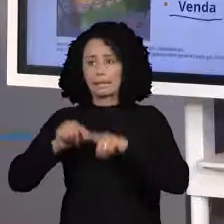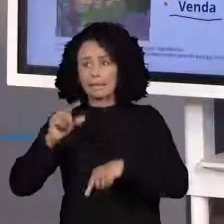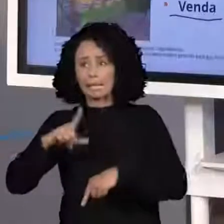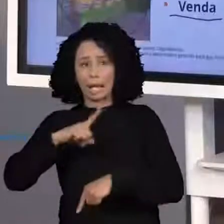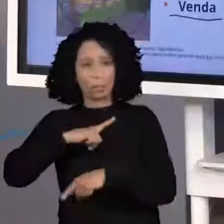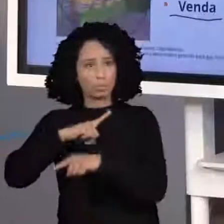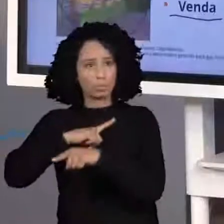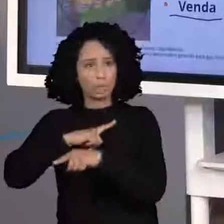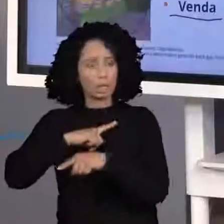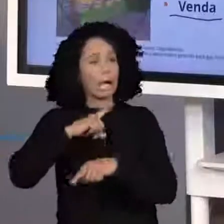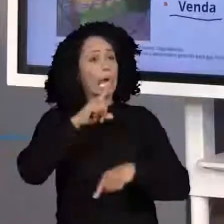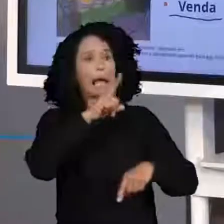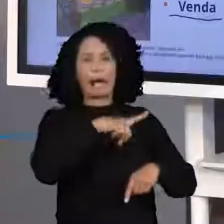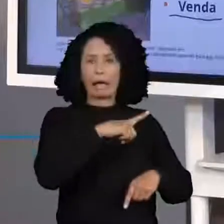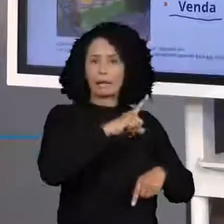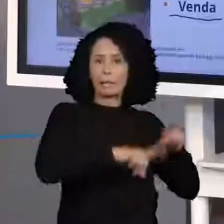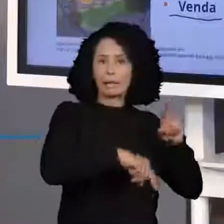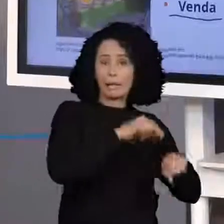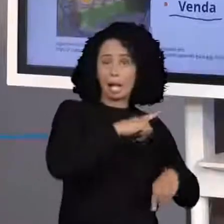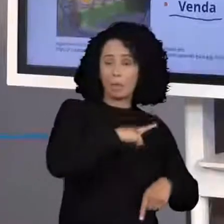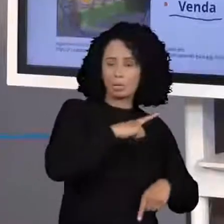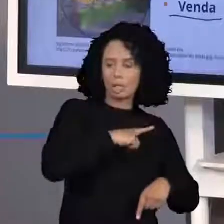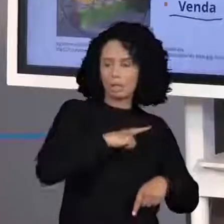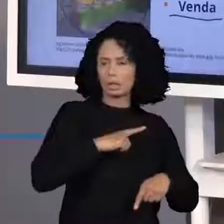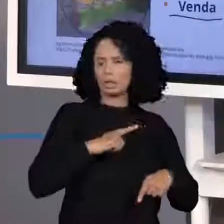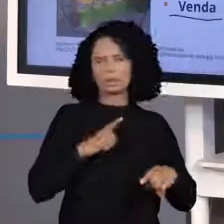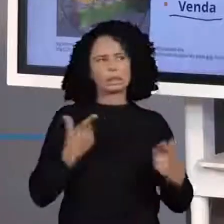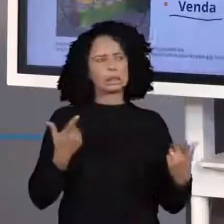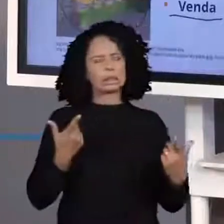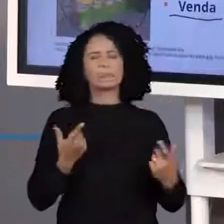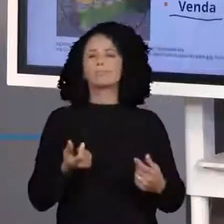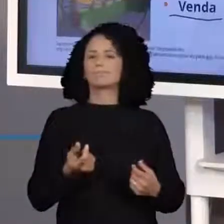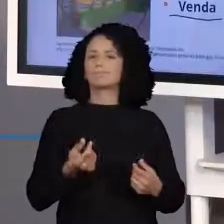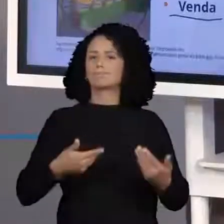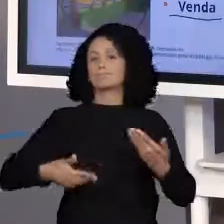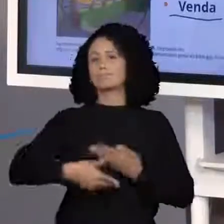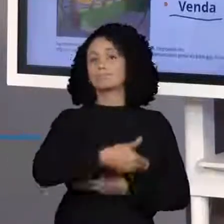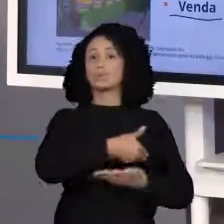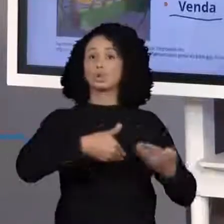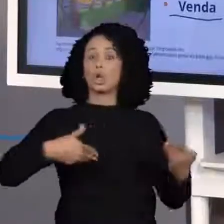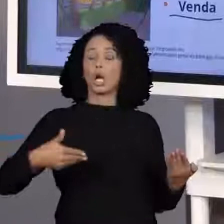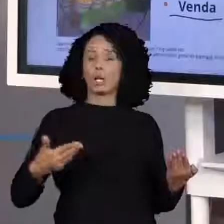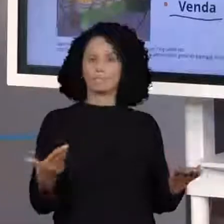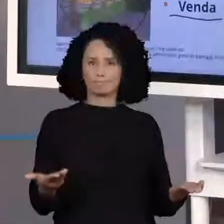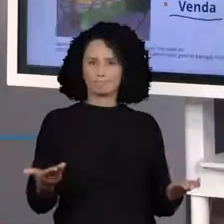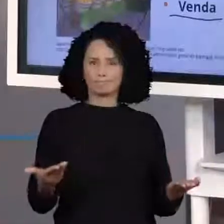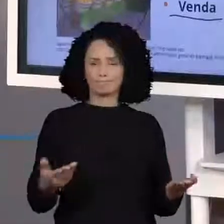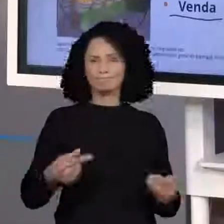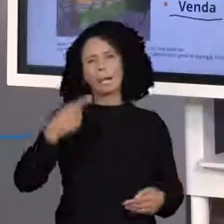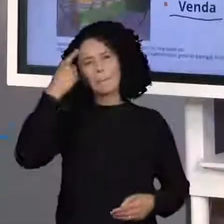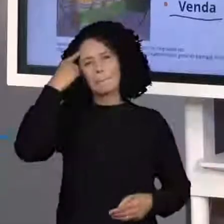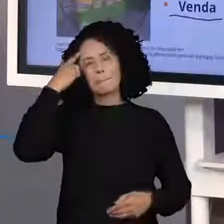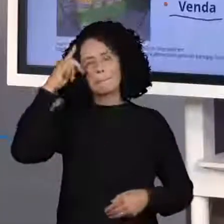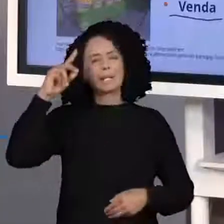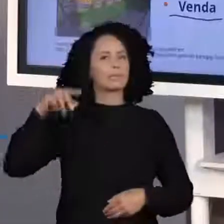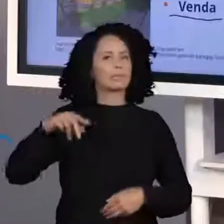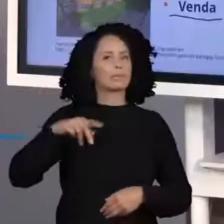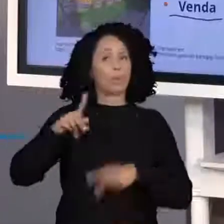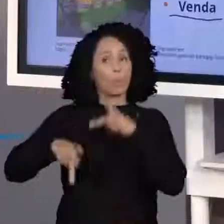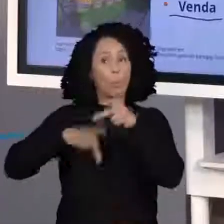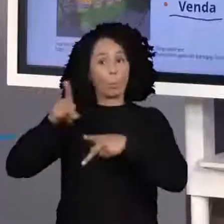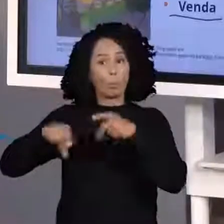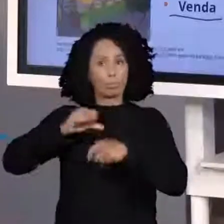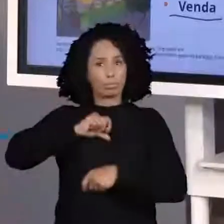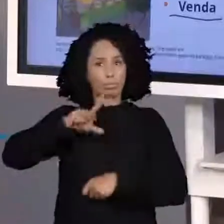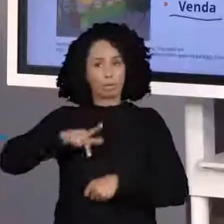penso no Brasil, eu penso aí, quando os portugueses chegaram até o Brasil e precisavam fazer esse intermédio aí de